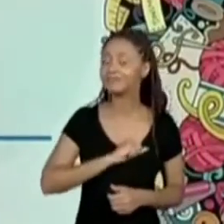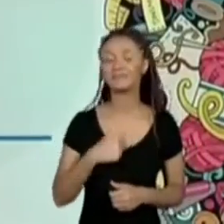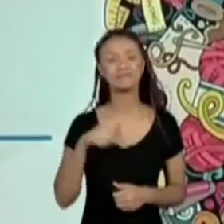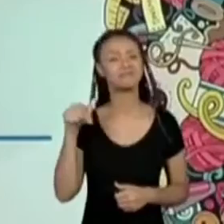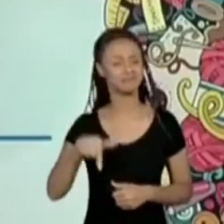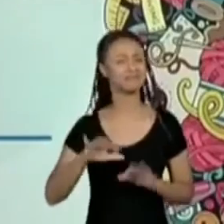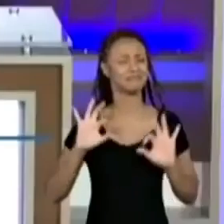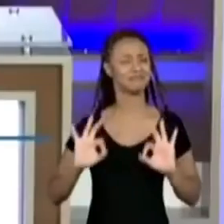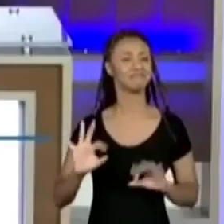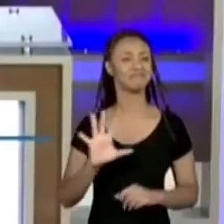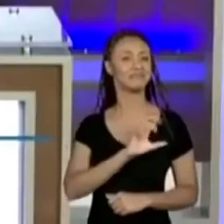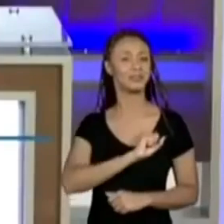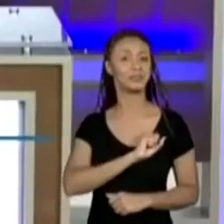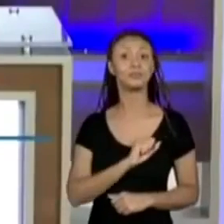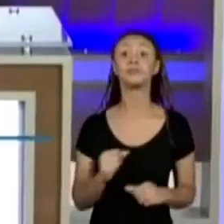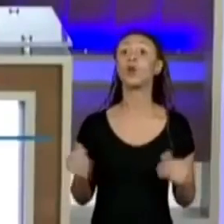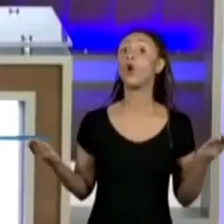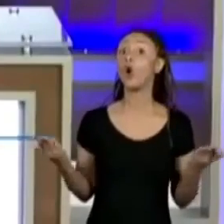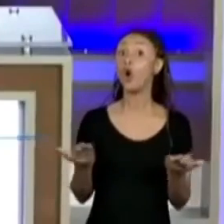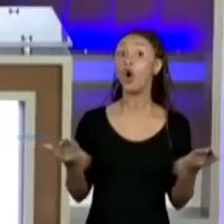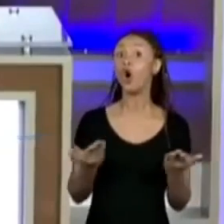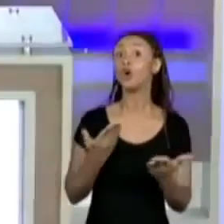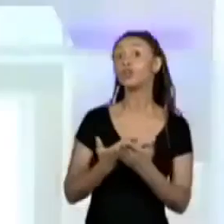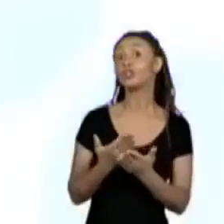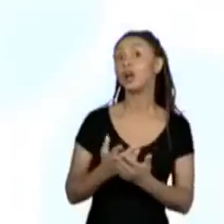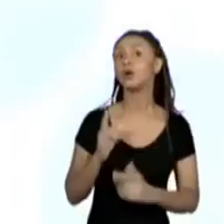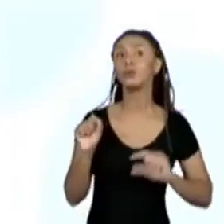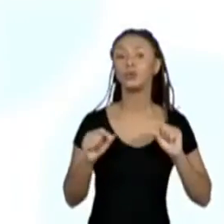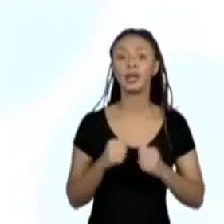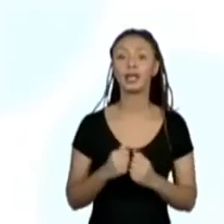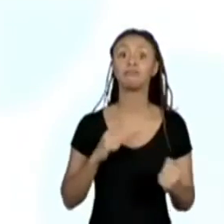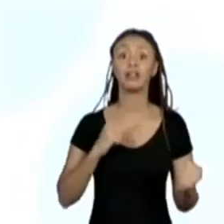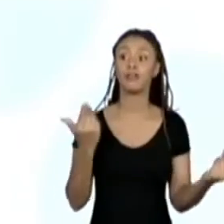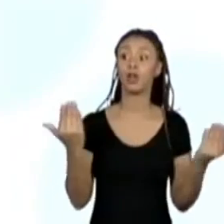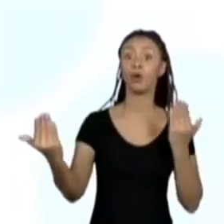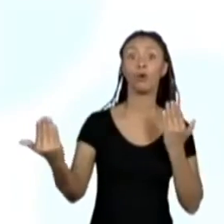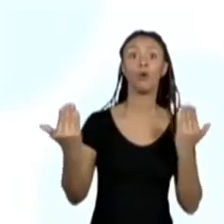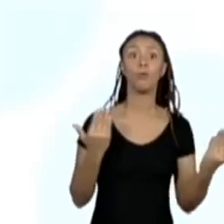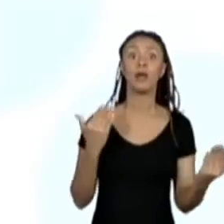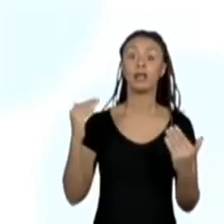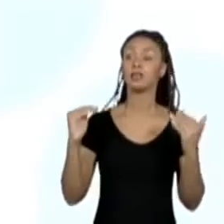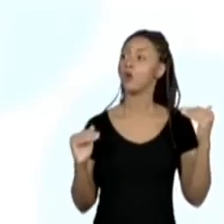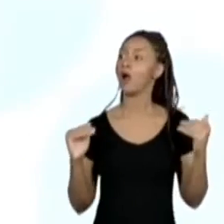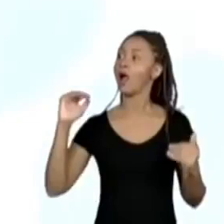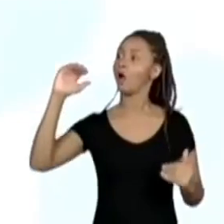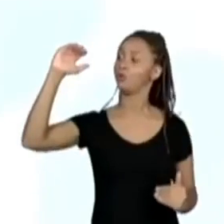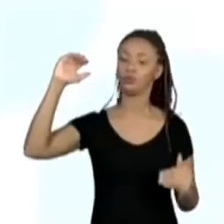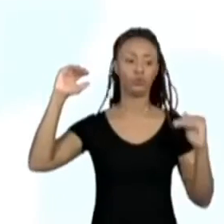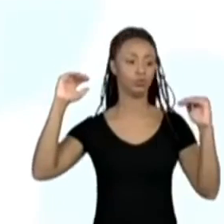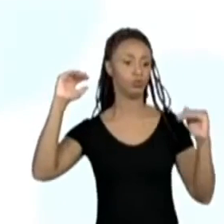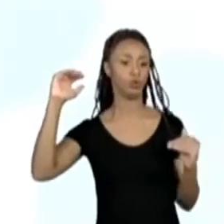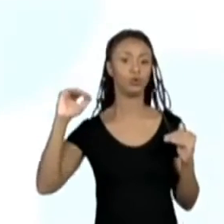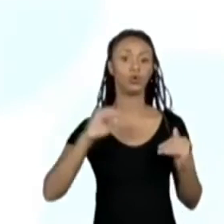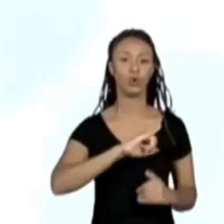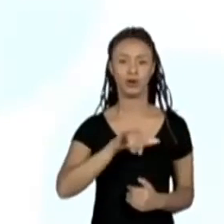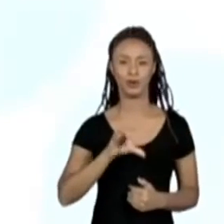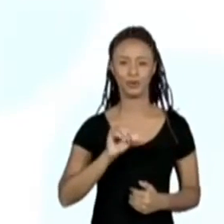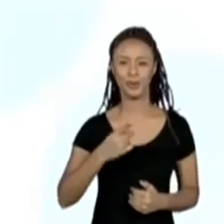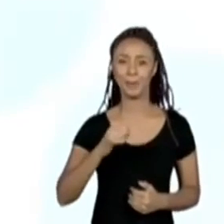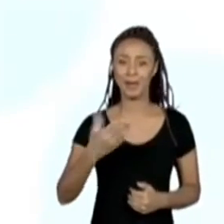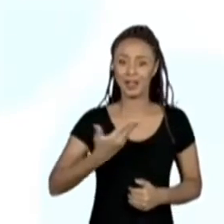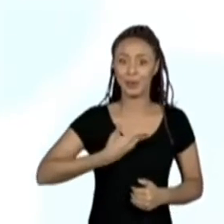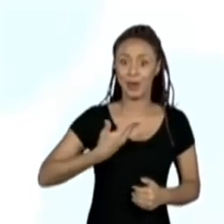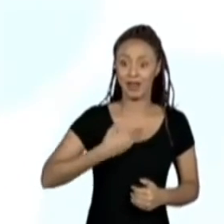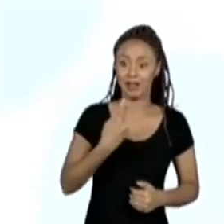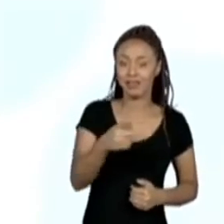Adorei de verdade. Na aula de hoje, então, nós comparamos a altura de alguns colegas do João Pedro e